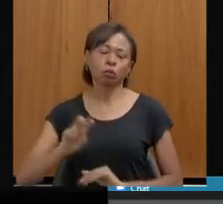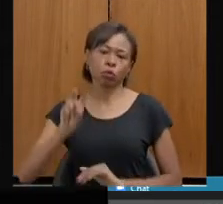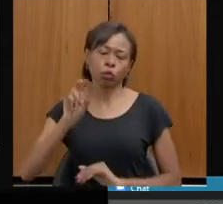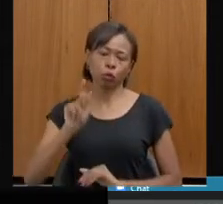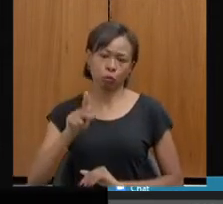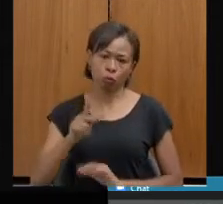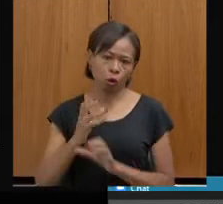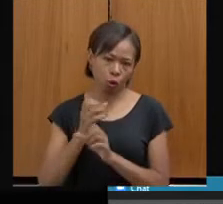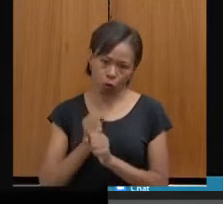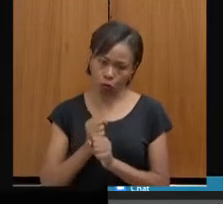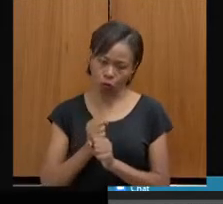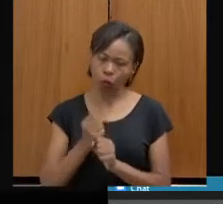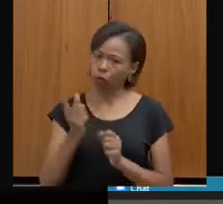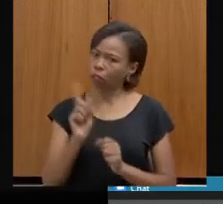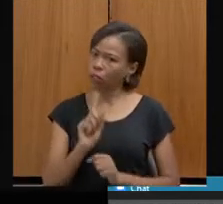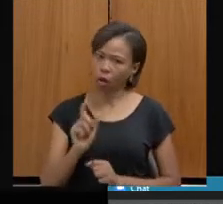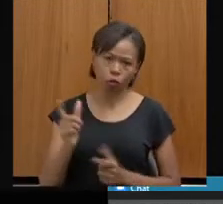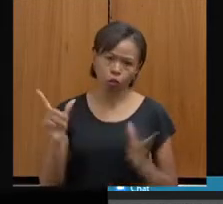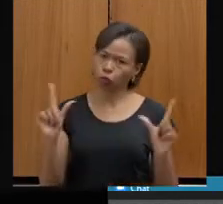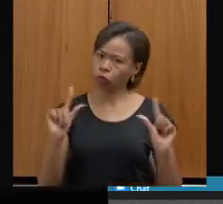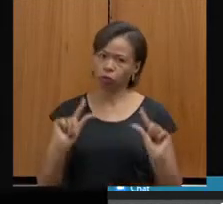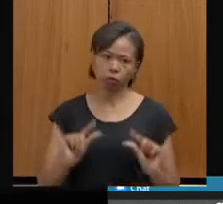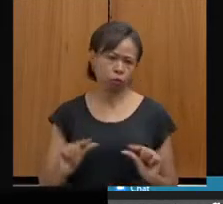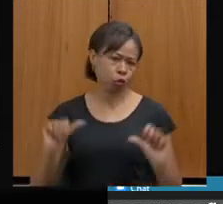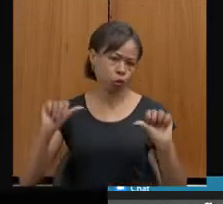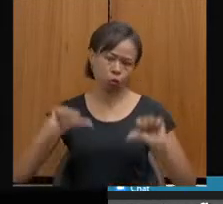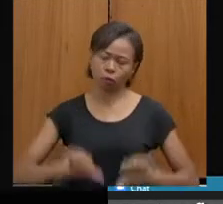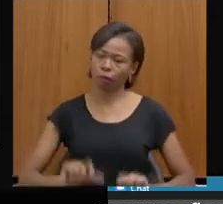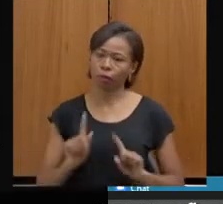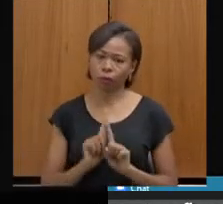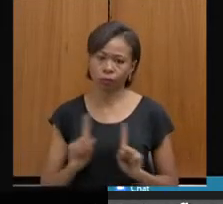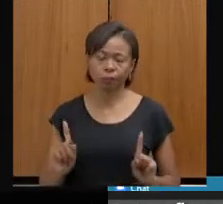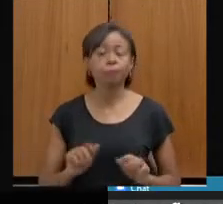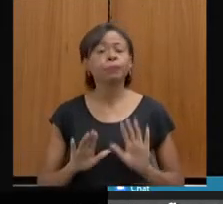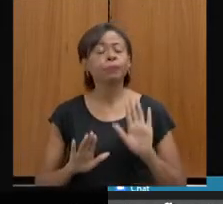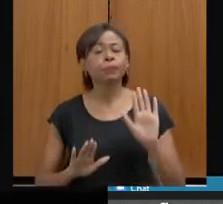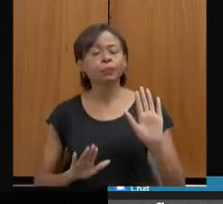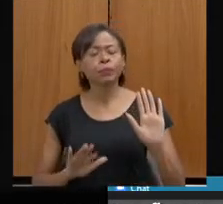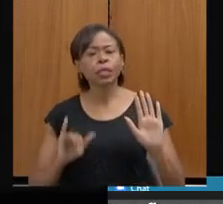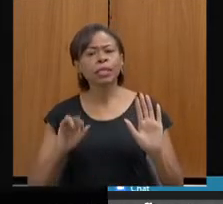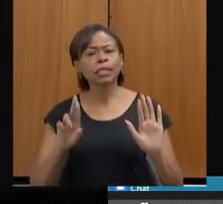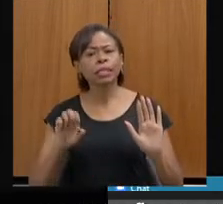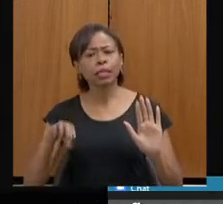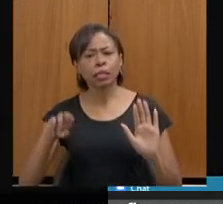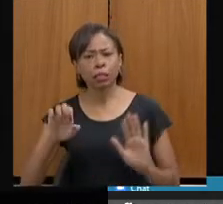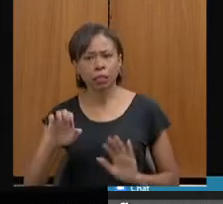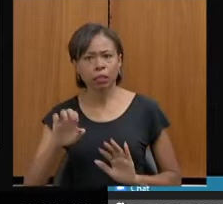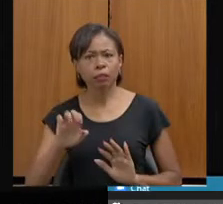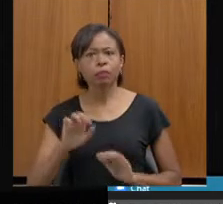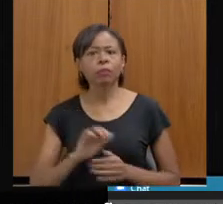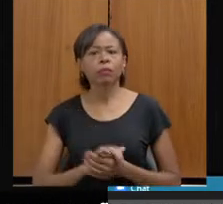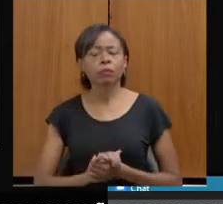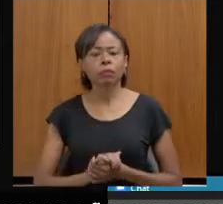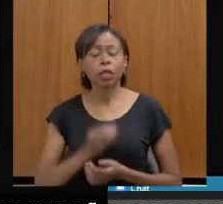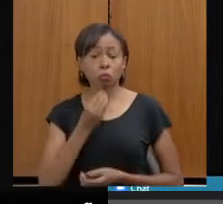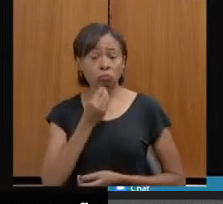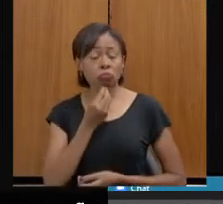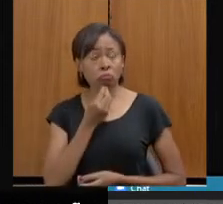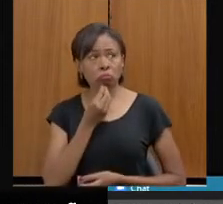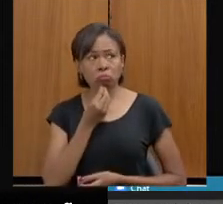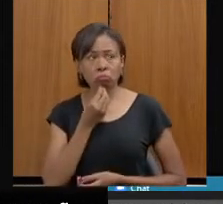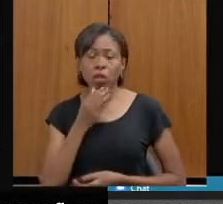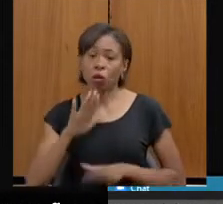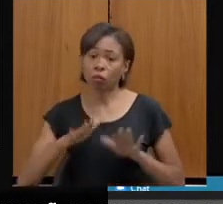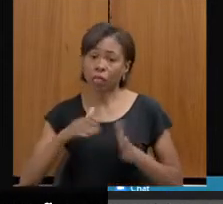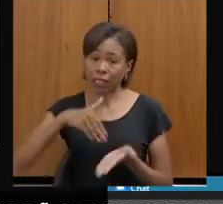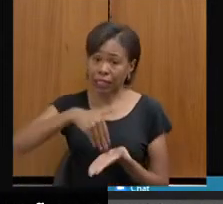uma diminuição do nível de nenhuma das unidades. Doutora Irene, a gente pode ter a expectativa aí de no final do